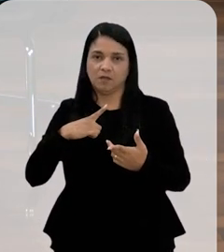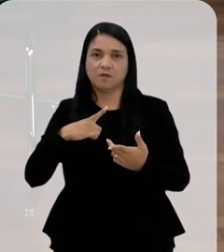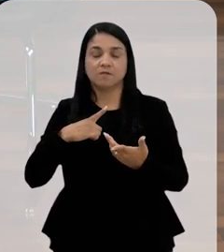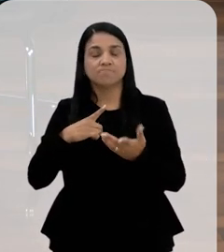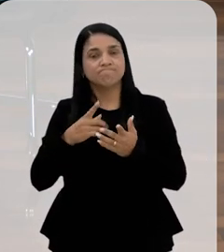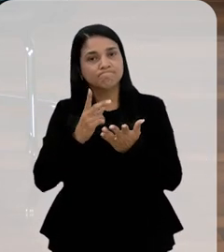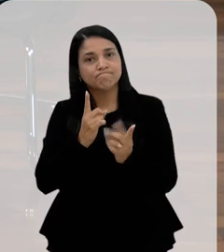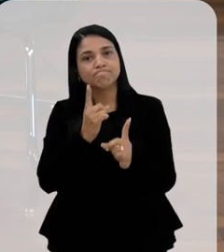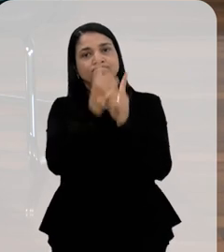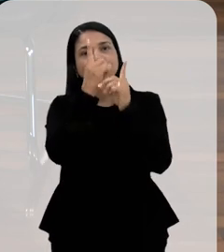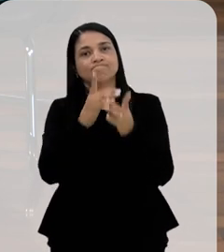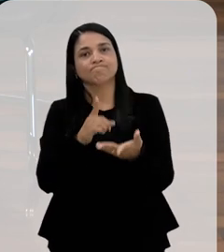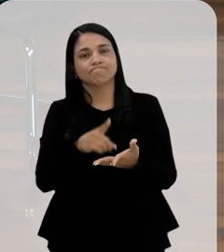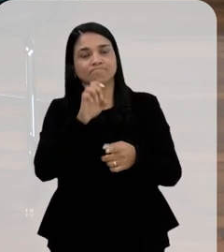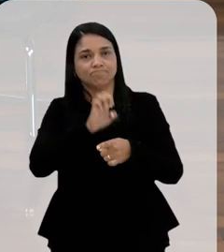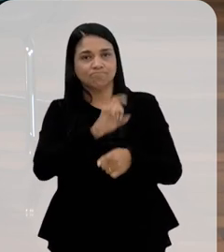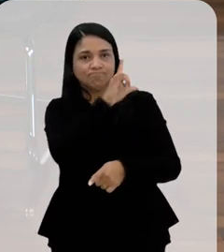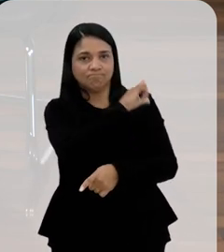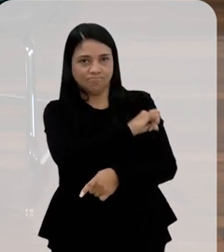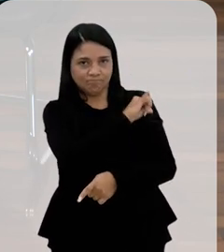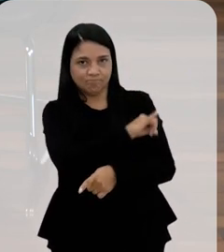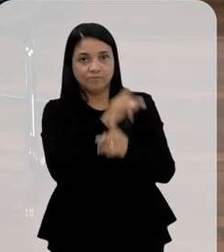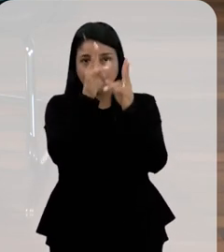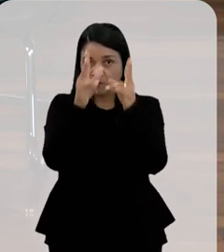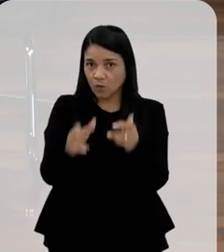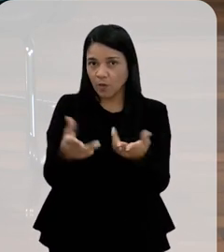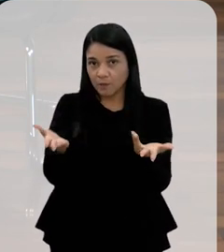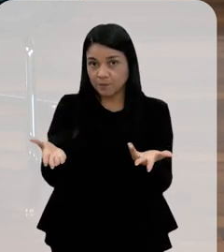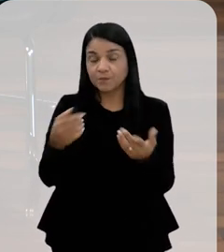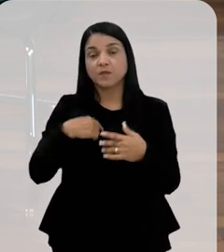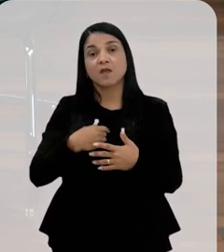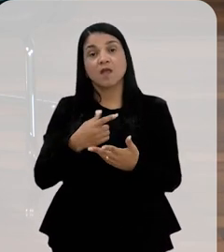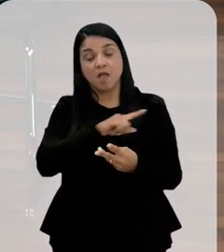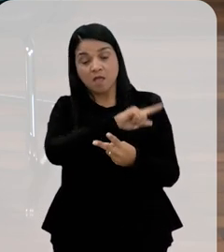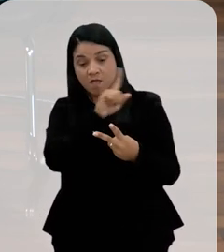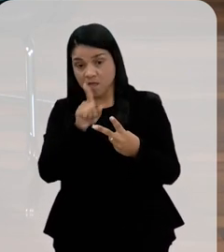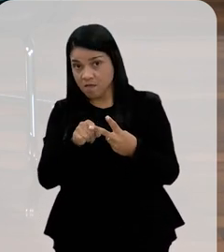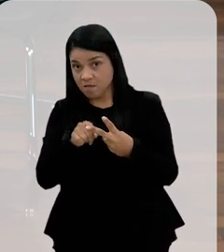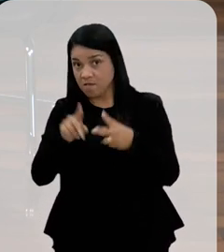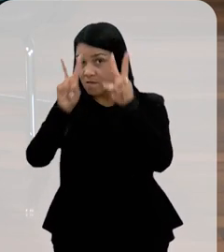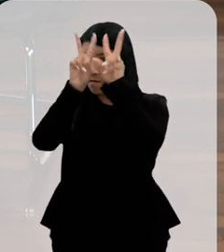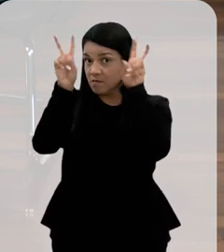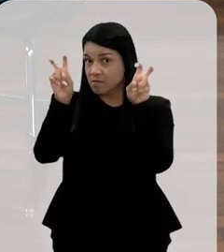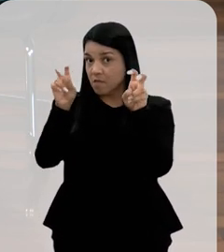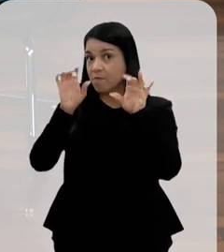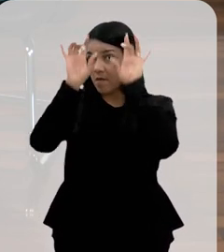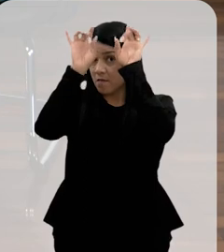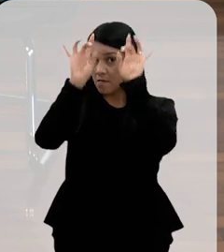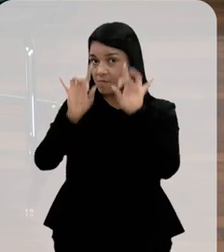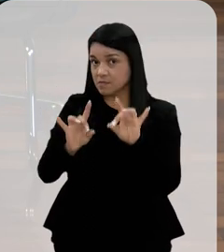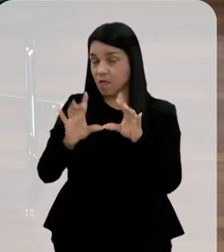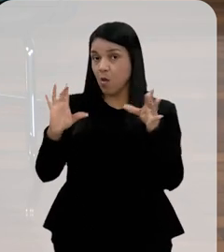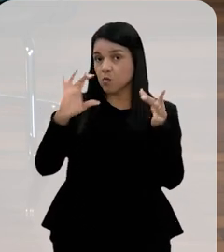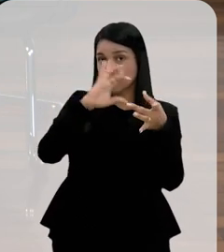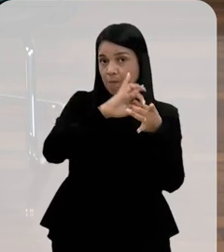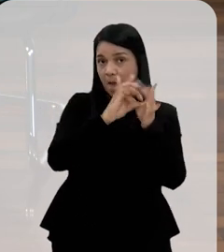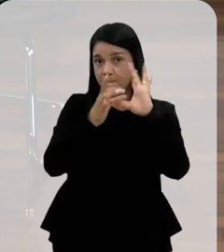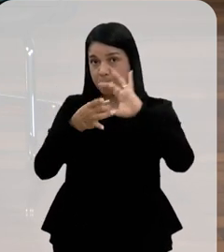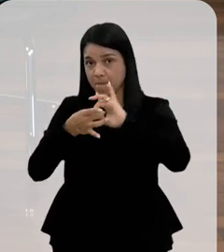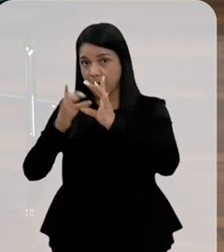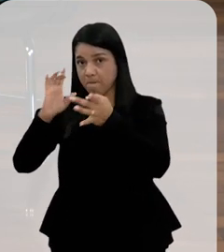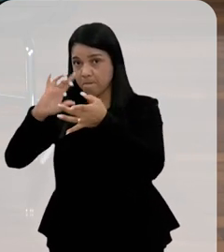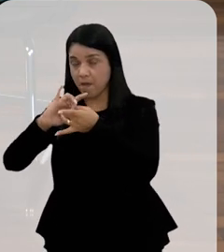verificado aqui no Rio de Janeiro. E aí eu vou trazer agora um tema mais específico também, nesse contexto